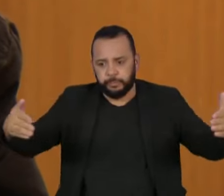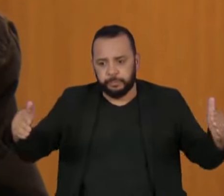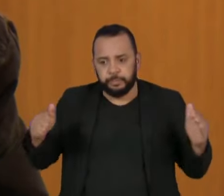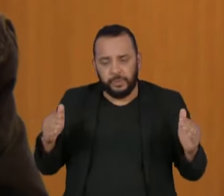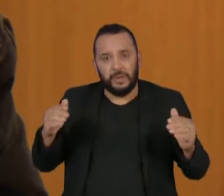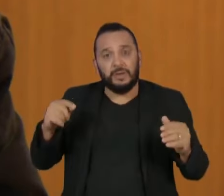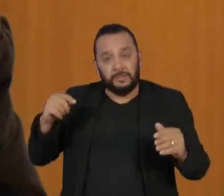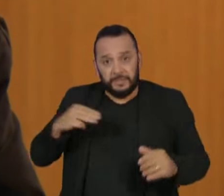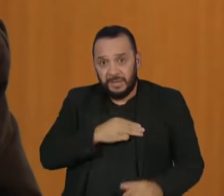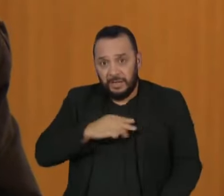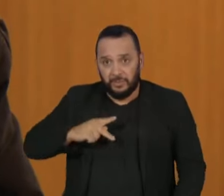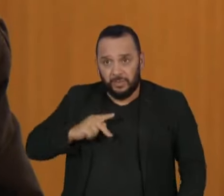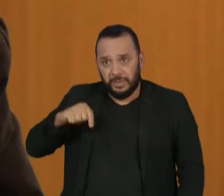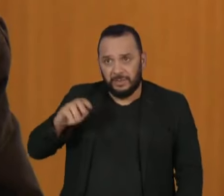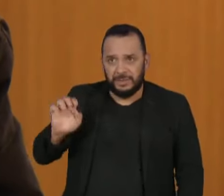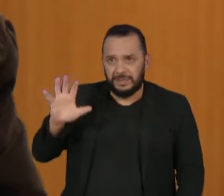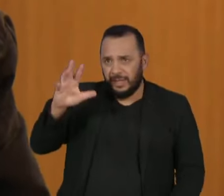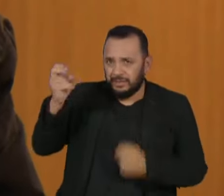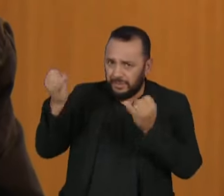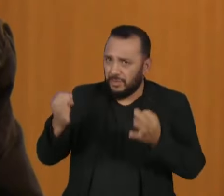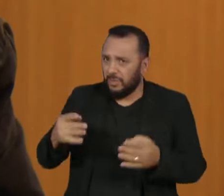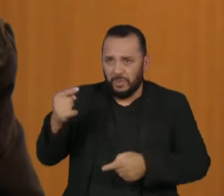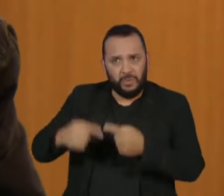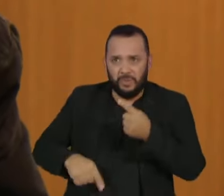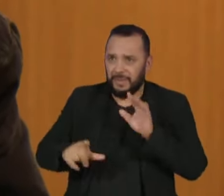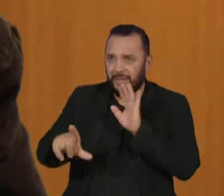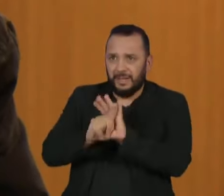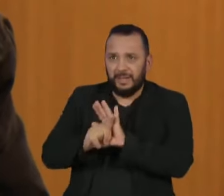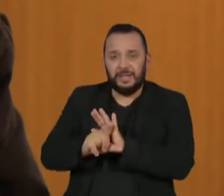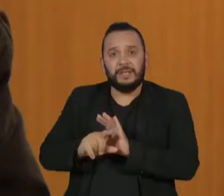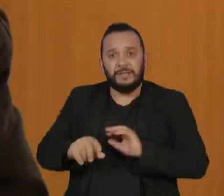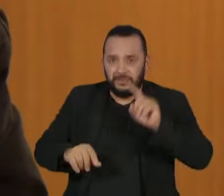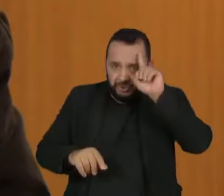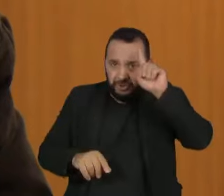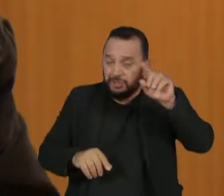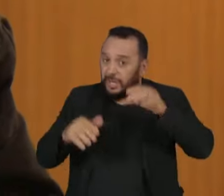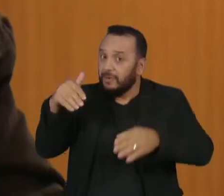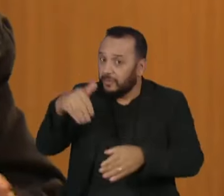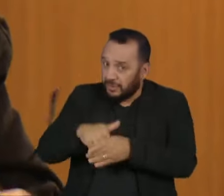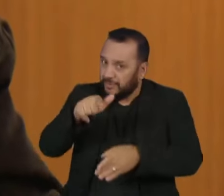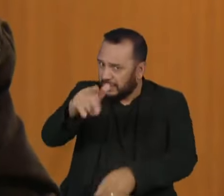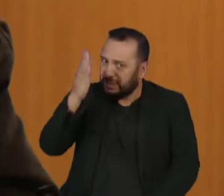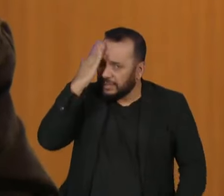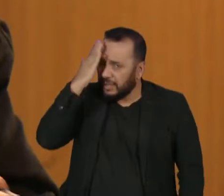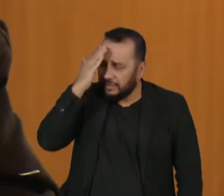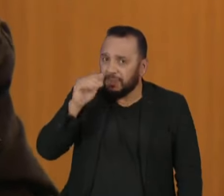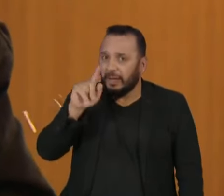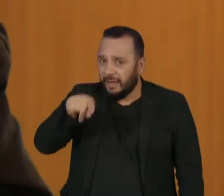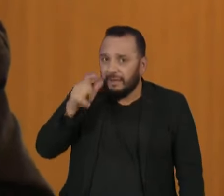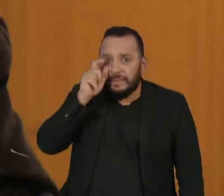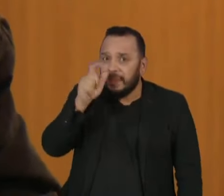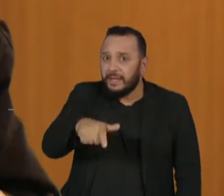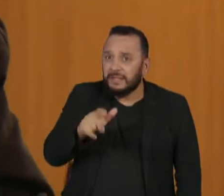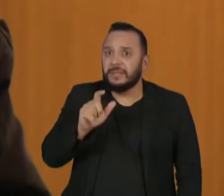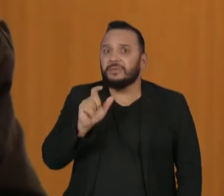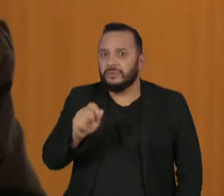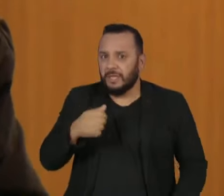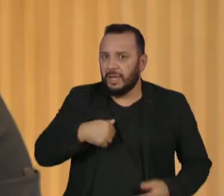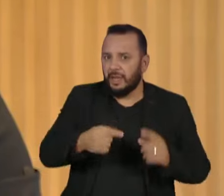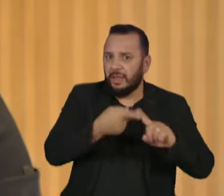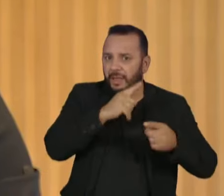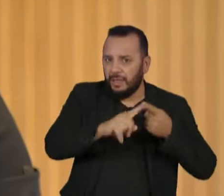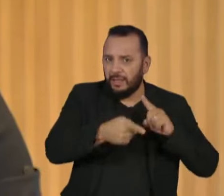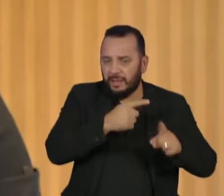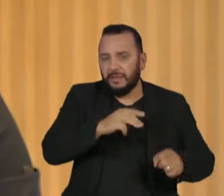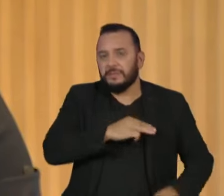votação, alertou que era inconstitucional e no dia da votação o senhor sabia disso, o senhor disse, né? Ah, seria interessante que a gente pactuasse antes com o Ministério